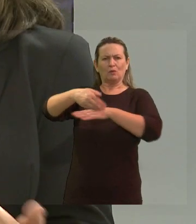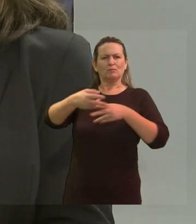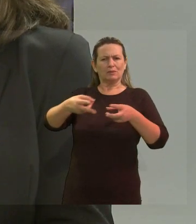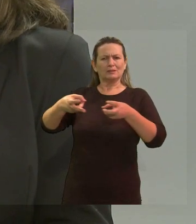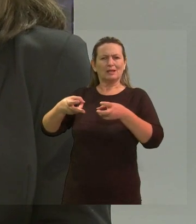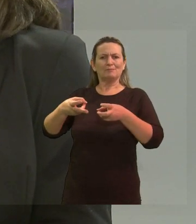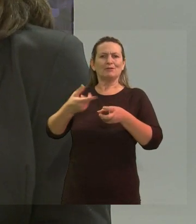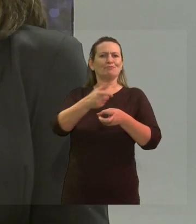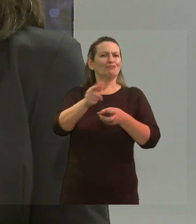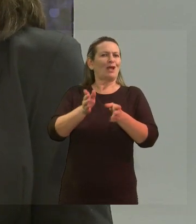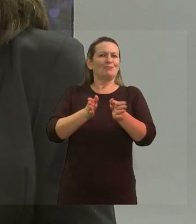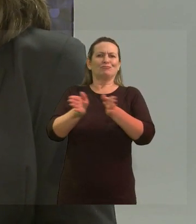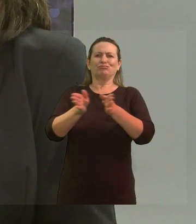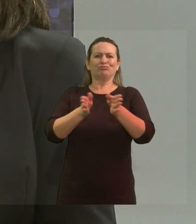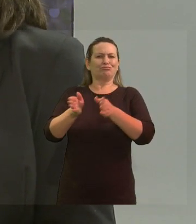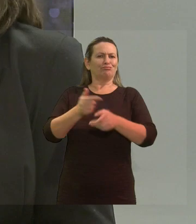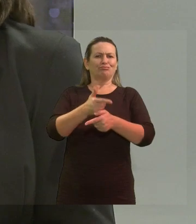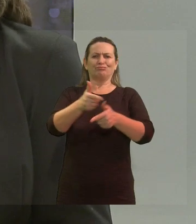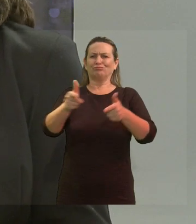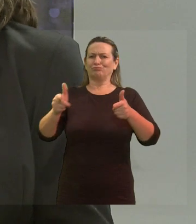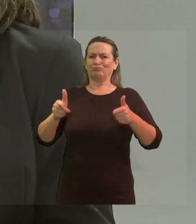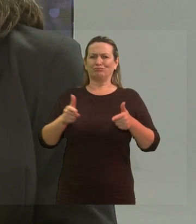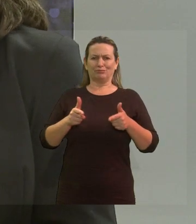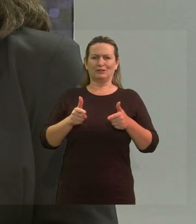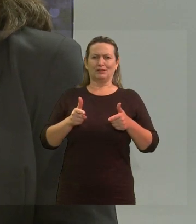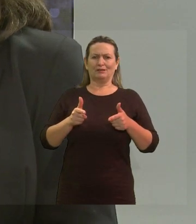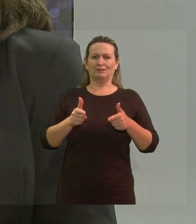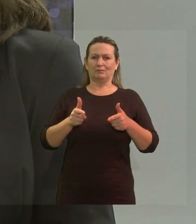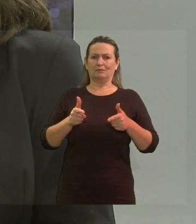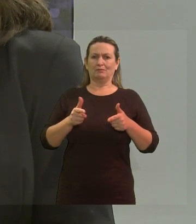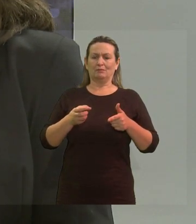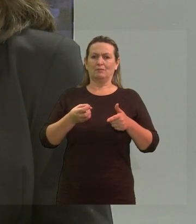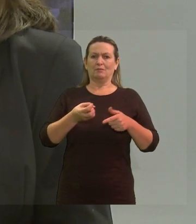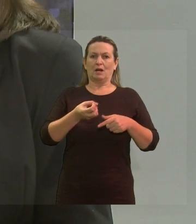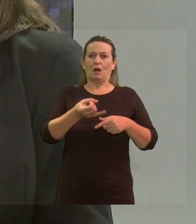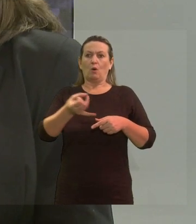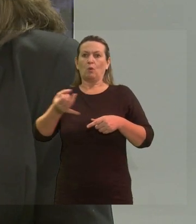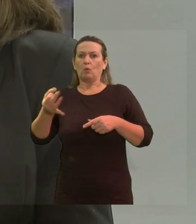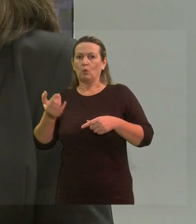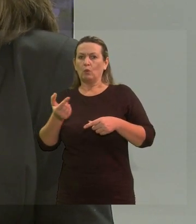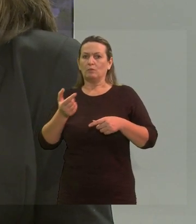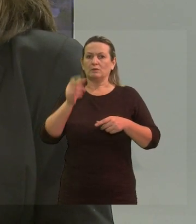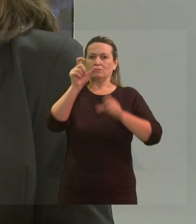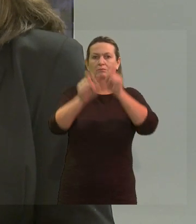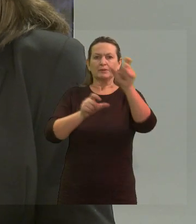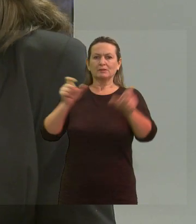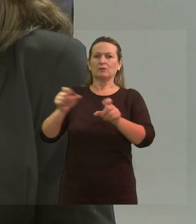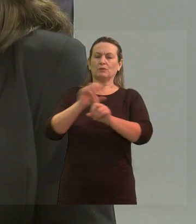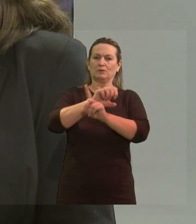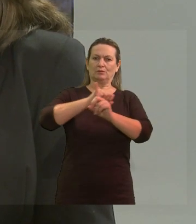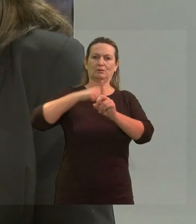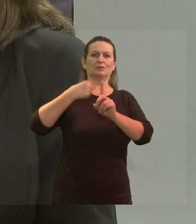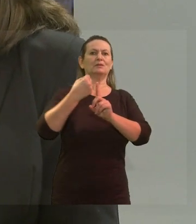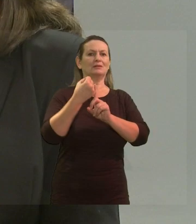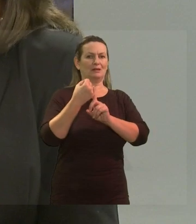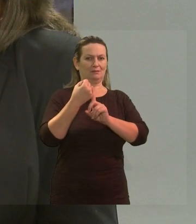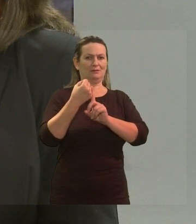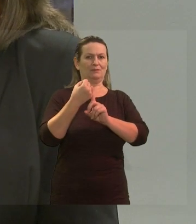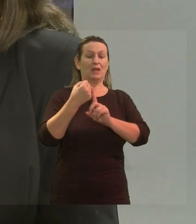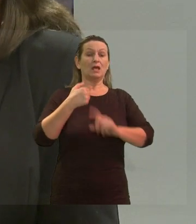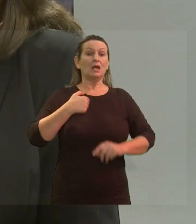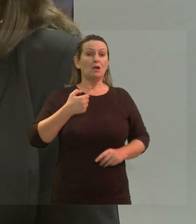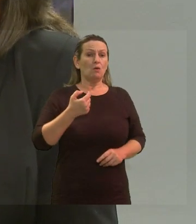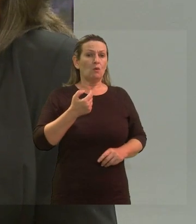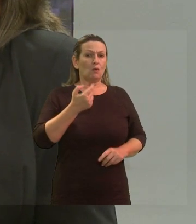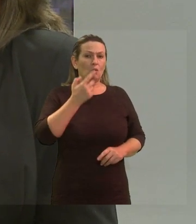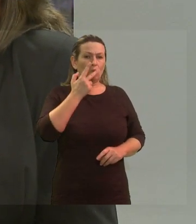ruas não são acessíveis para alguns segmentos sociais. Então, isso é a questão da aplicabilidade. E eu acredito